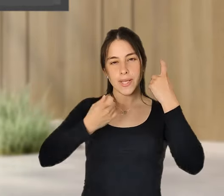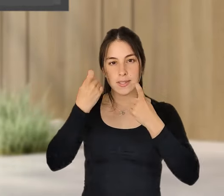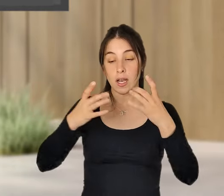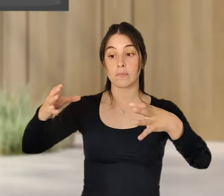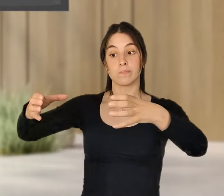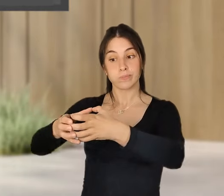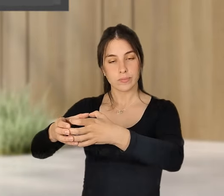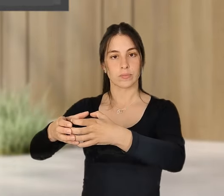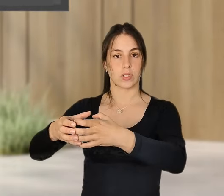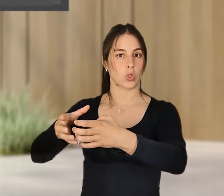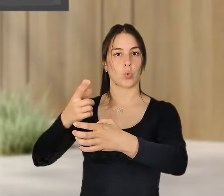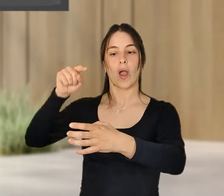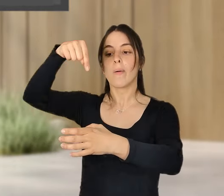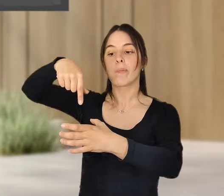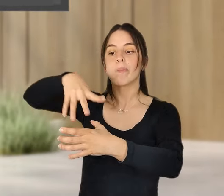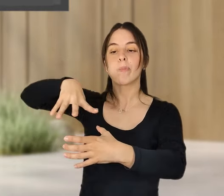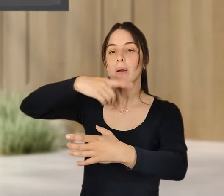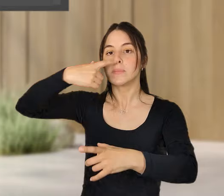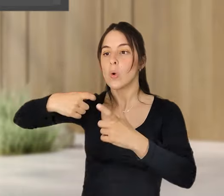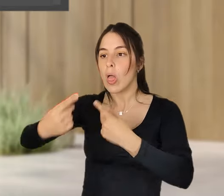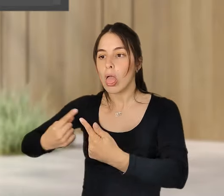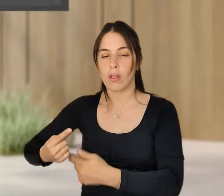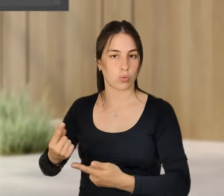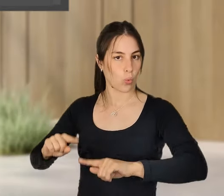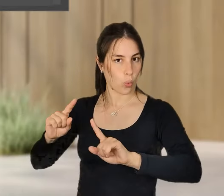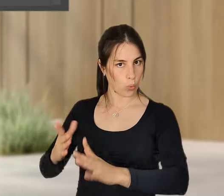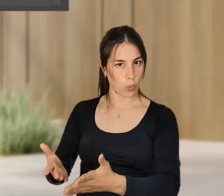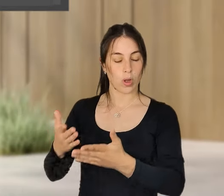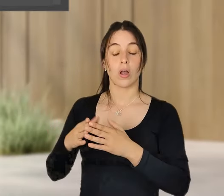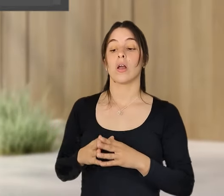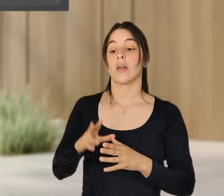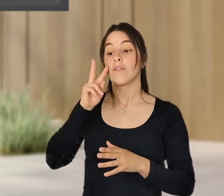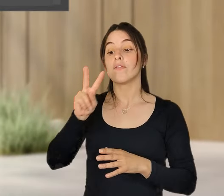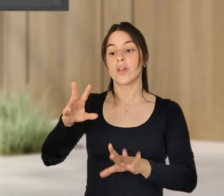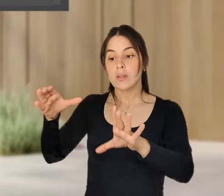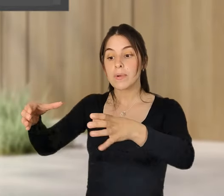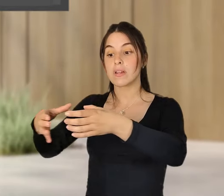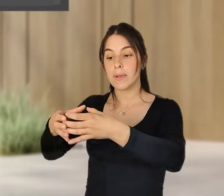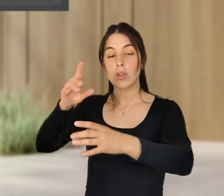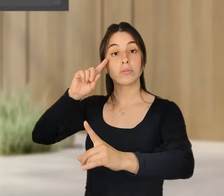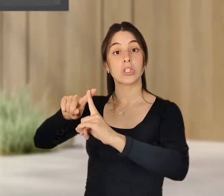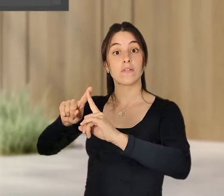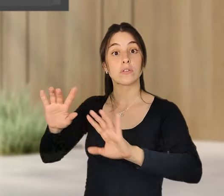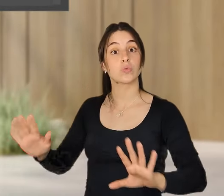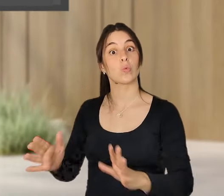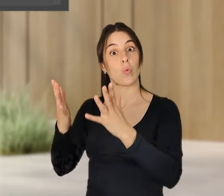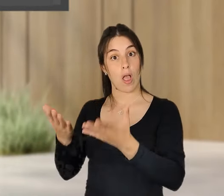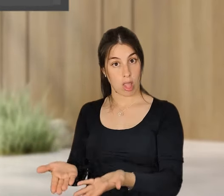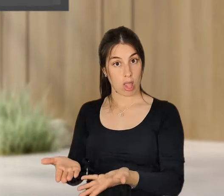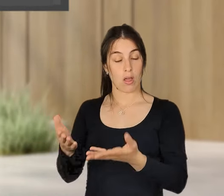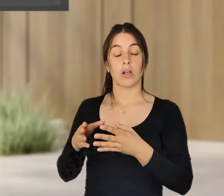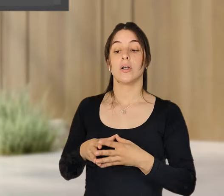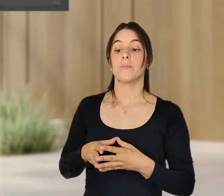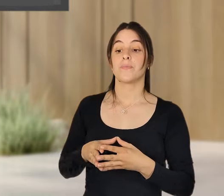departamento o que é que são KPIs, o que é que são os objetivos. e quando fizeram qualquer intervenção,